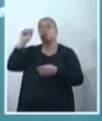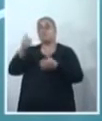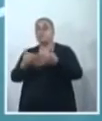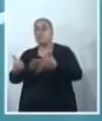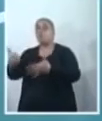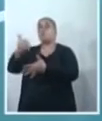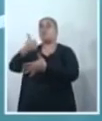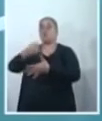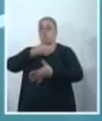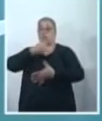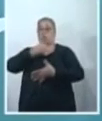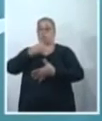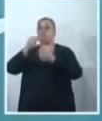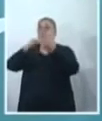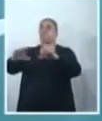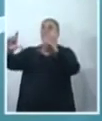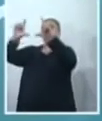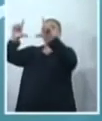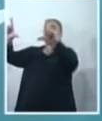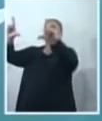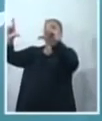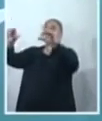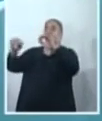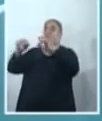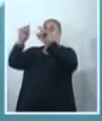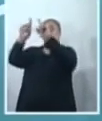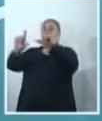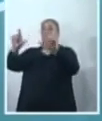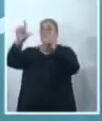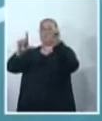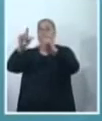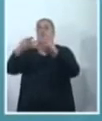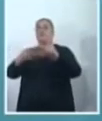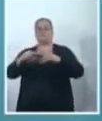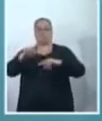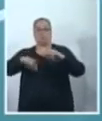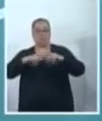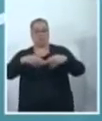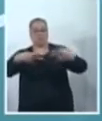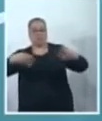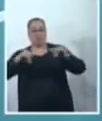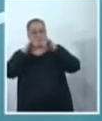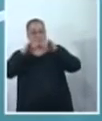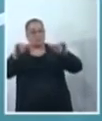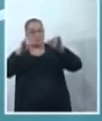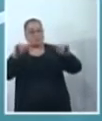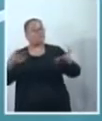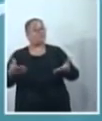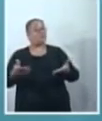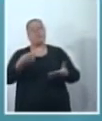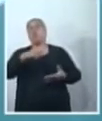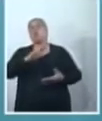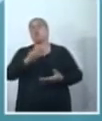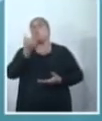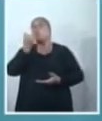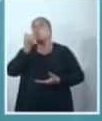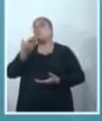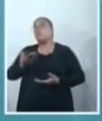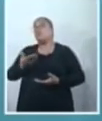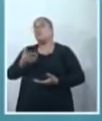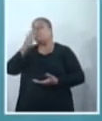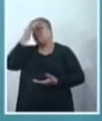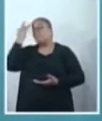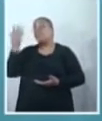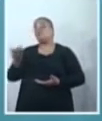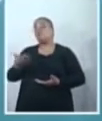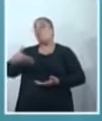Propaganda, outdoor, vinheta na televisão, materialzinho de divulgação ou comida na mesa do